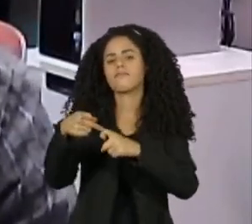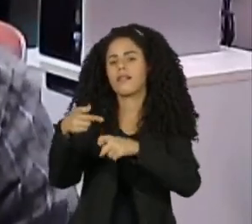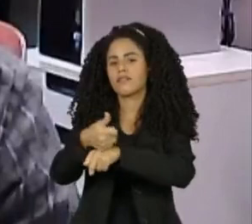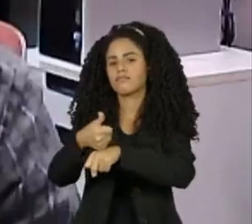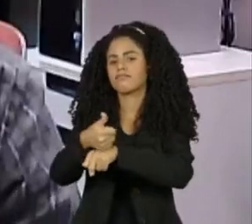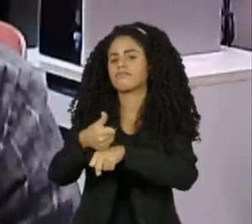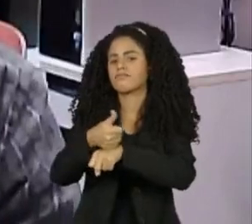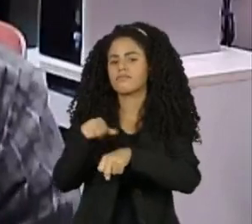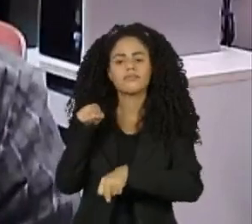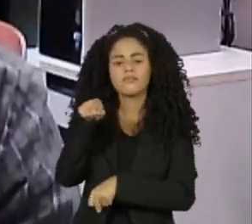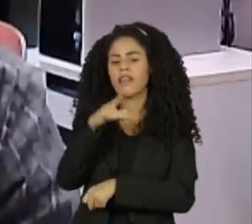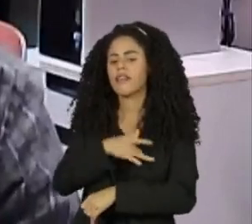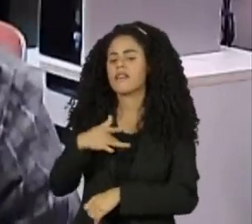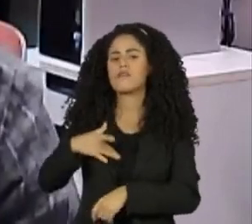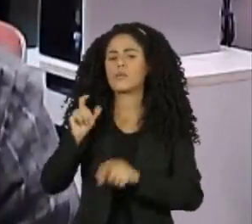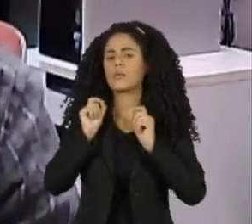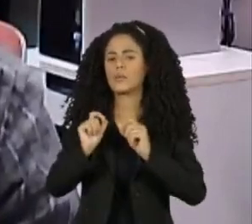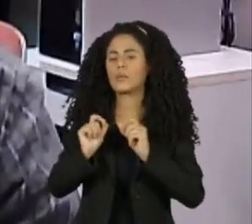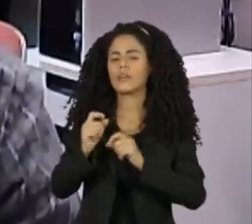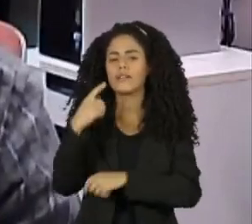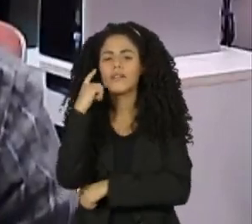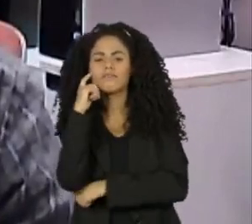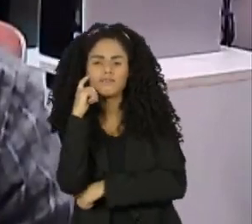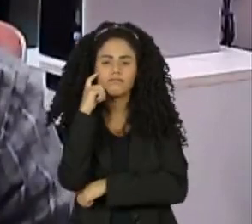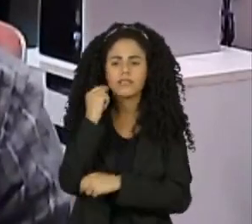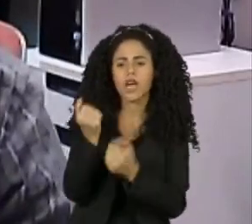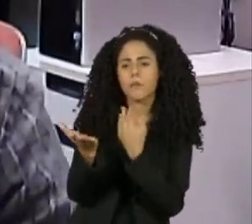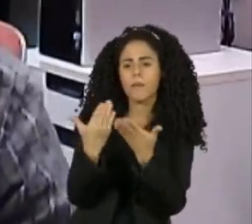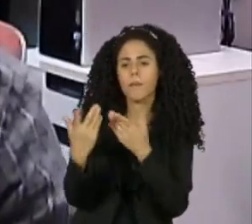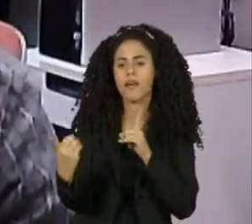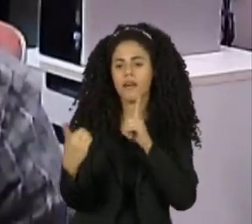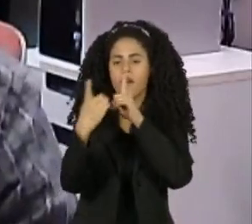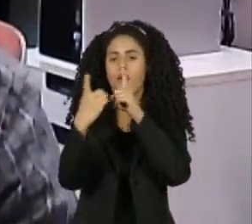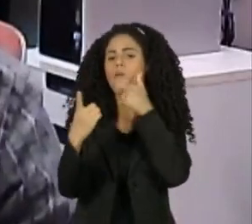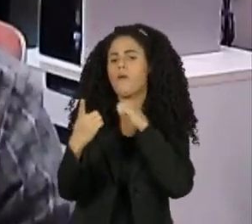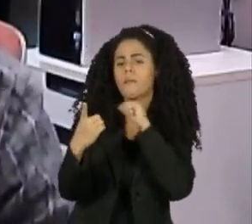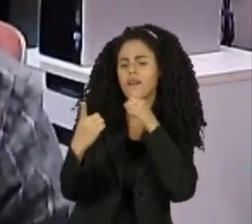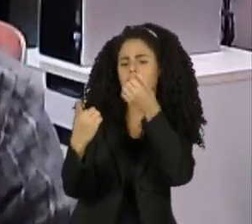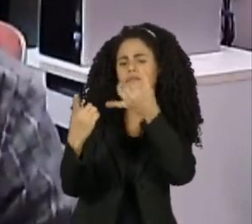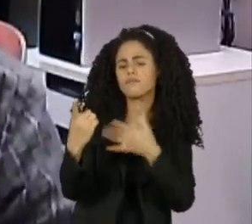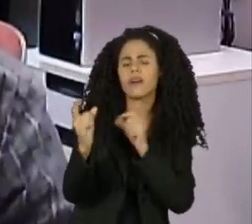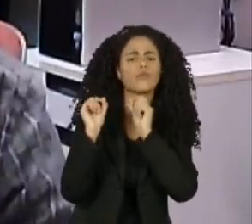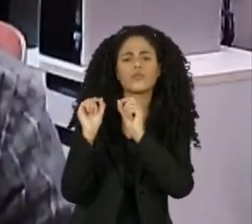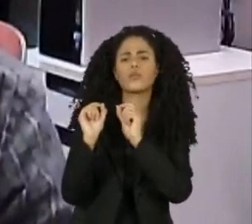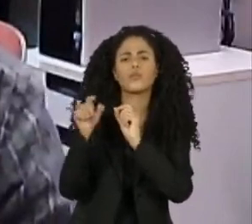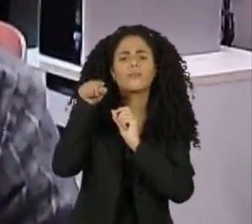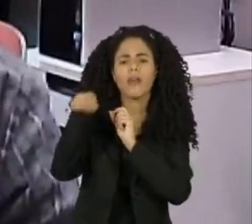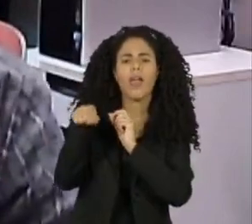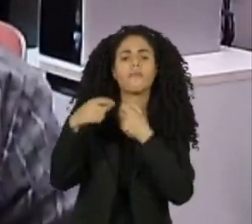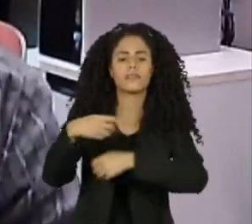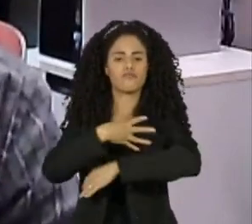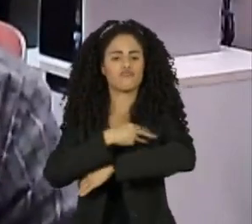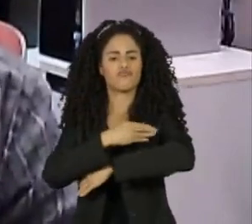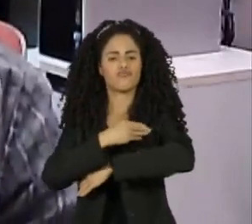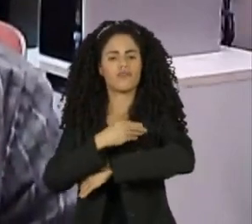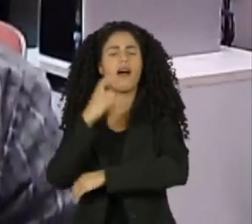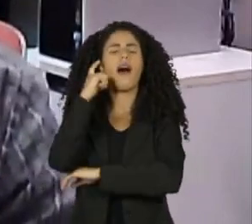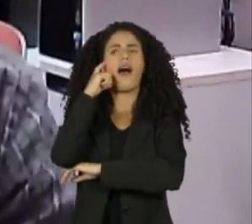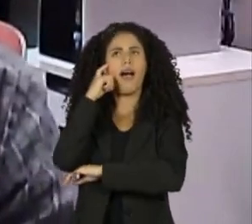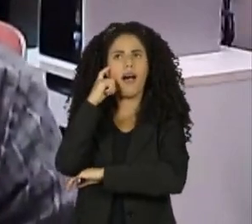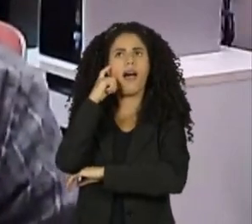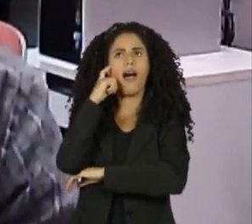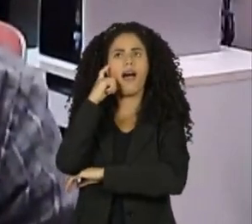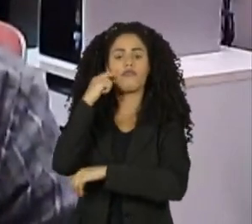saúde, para que na hora que eles estiverem falando sobre alimentação infantil, eles se lembrem daquela marca específica